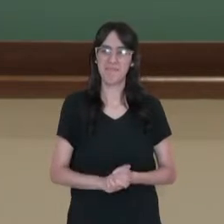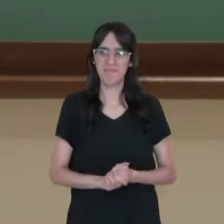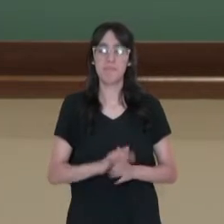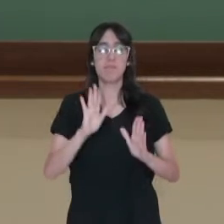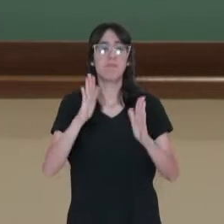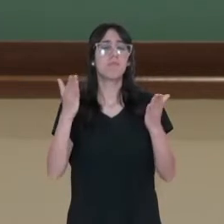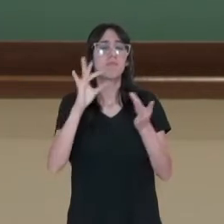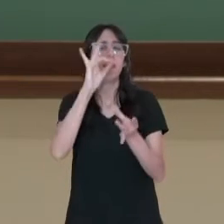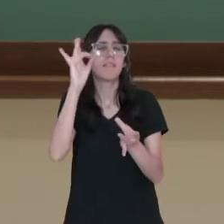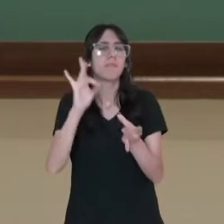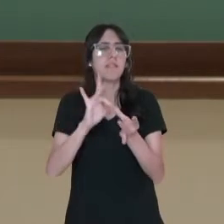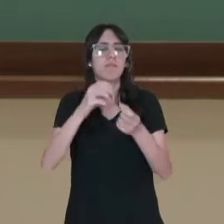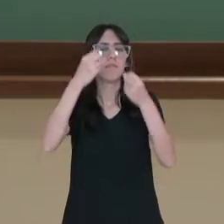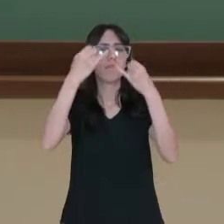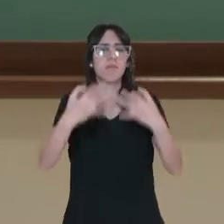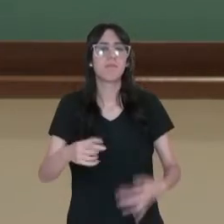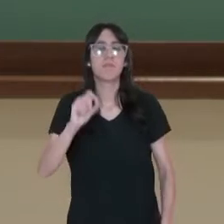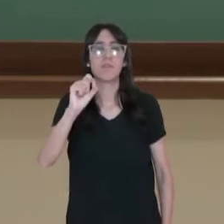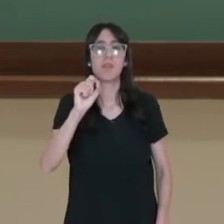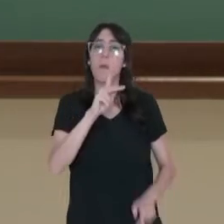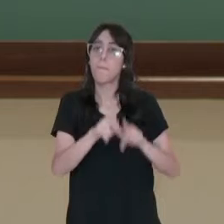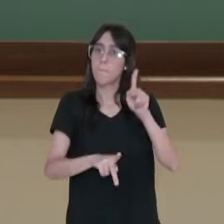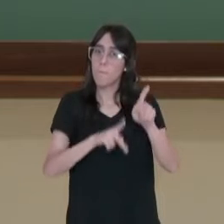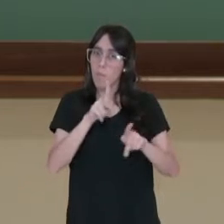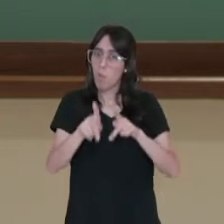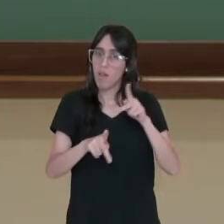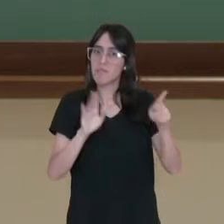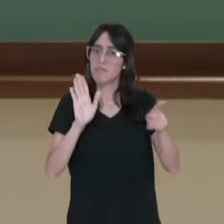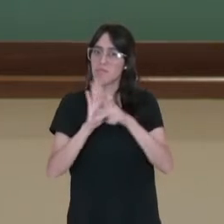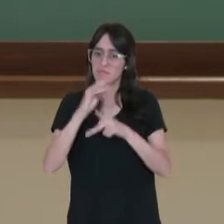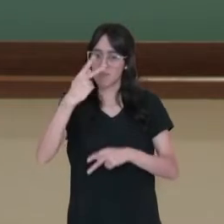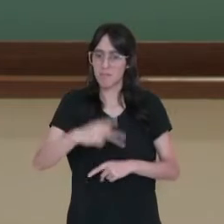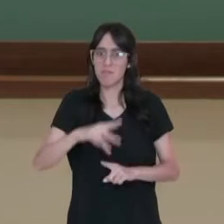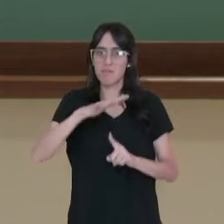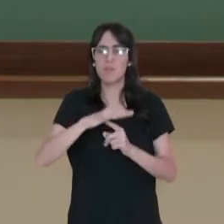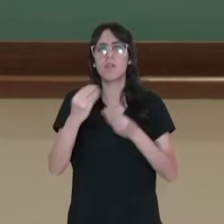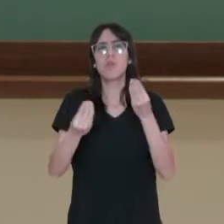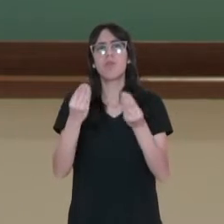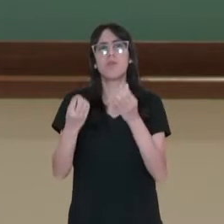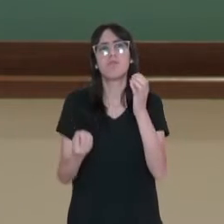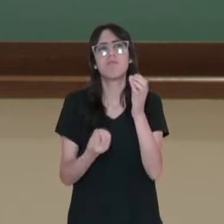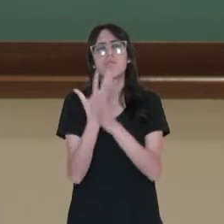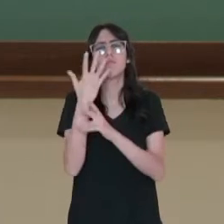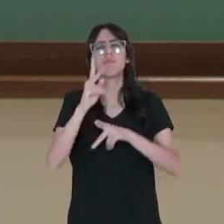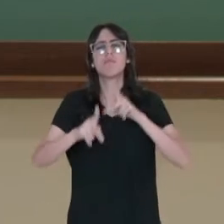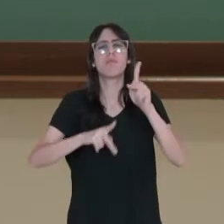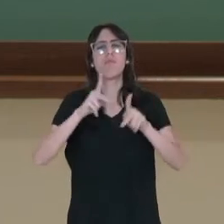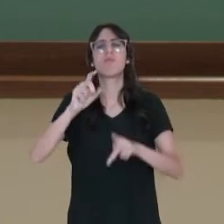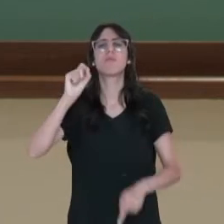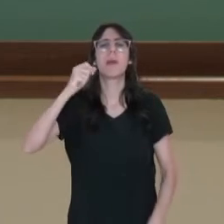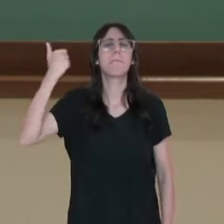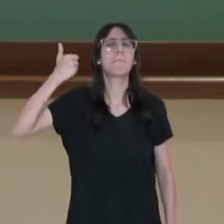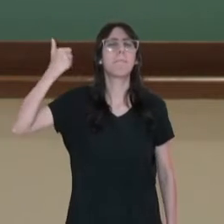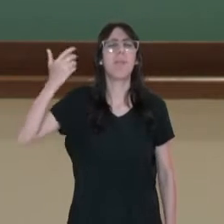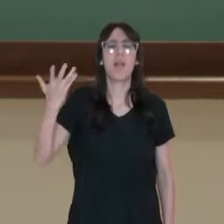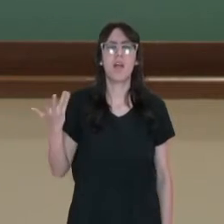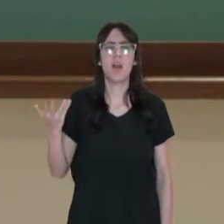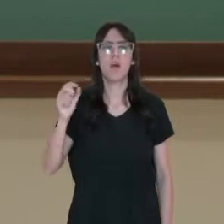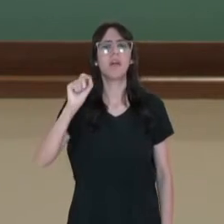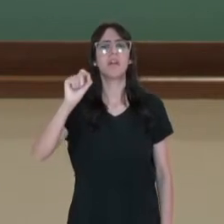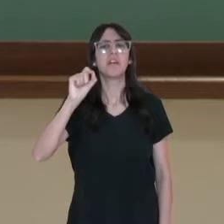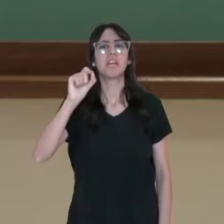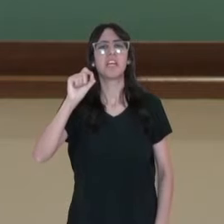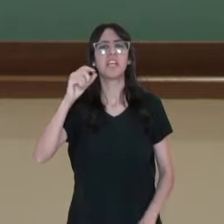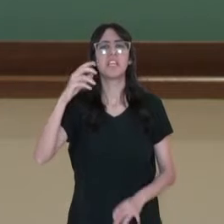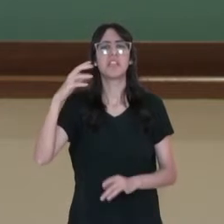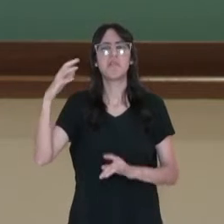mais especificamente da população do Paraná, de como se formou boa parte dessa população, as influências que nós